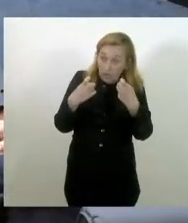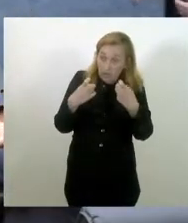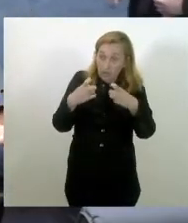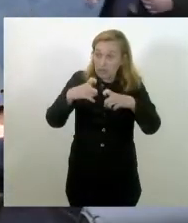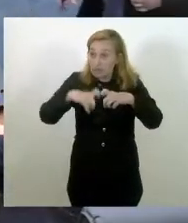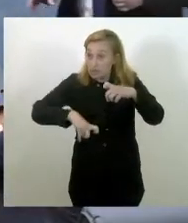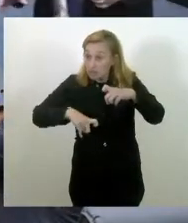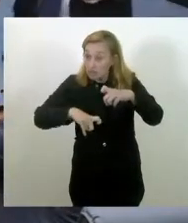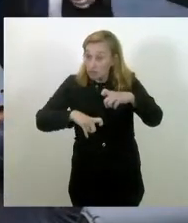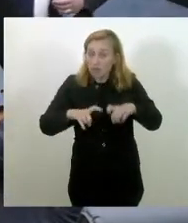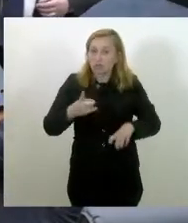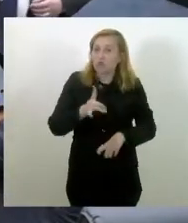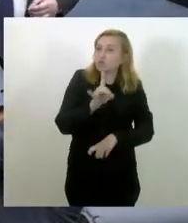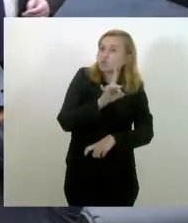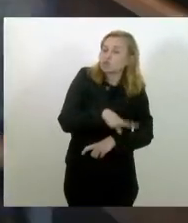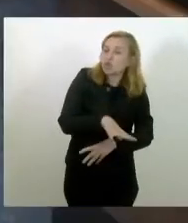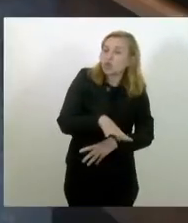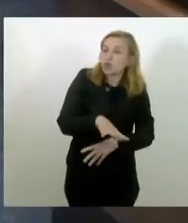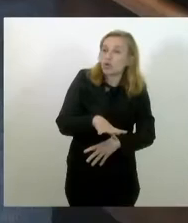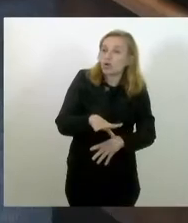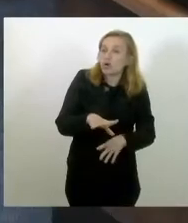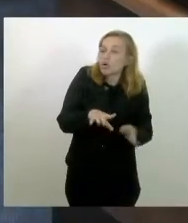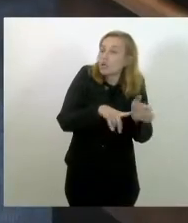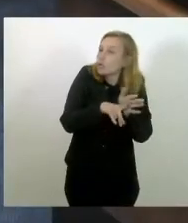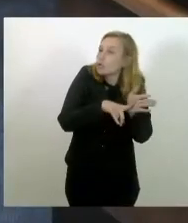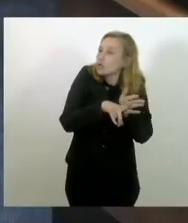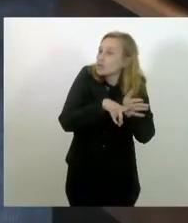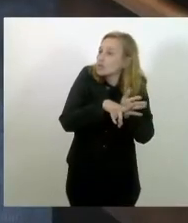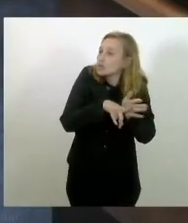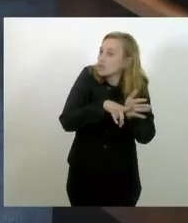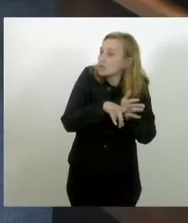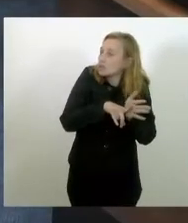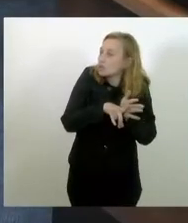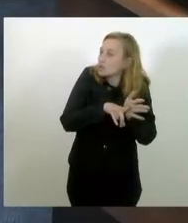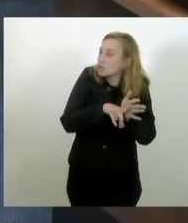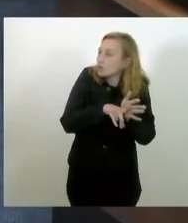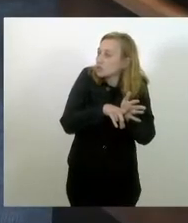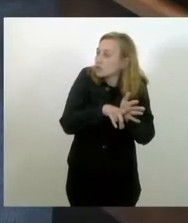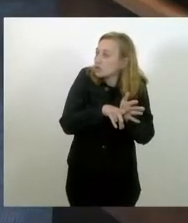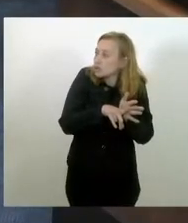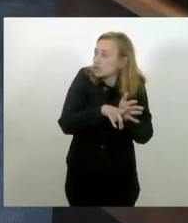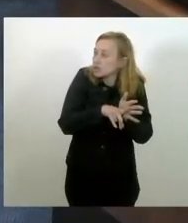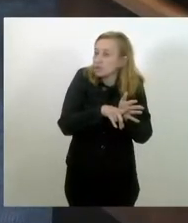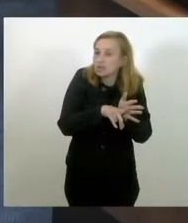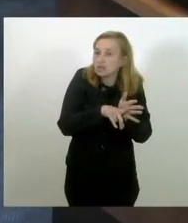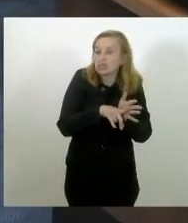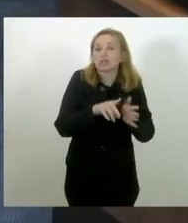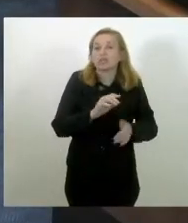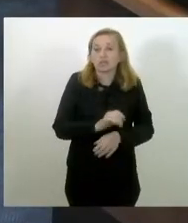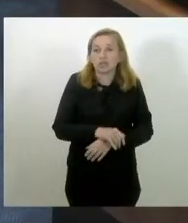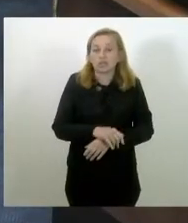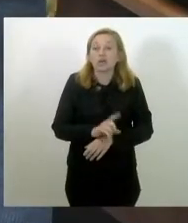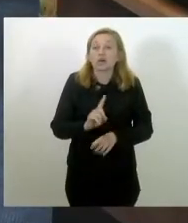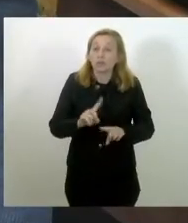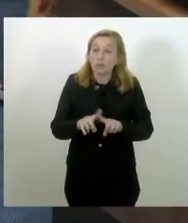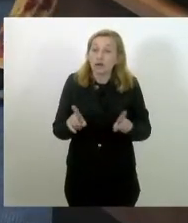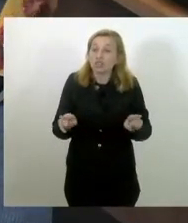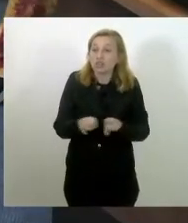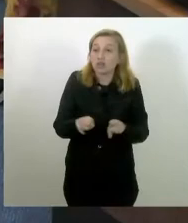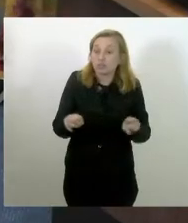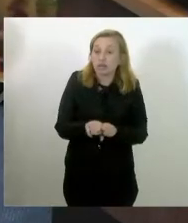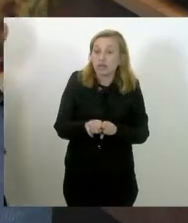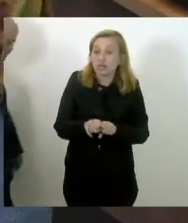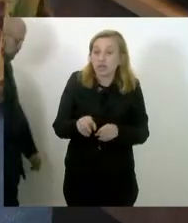não apenas a realização do exame de corpo de delito, mas também a realização, a